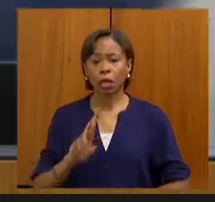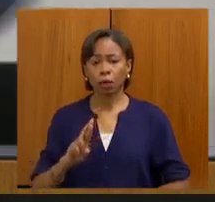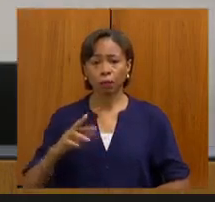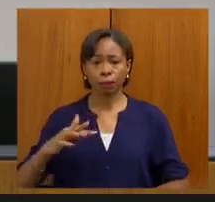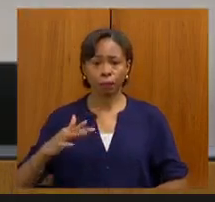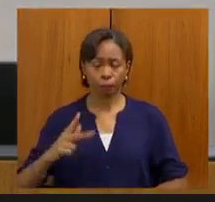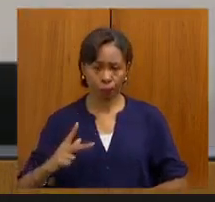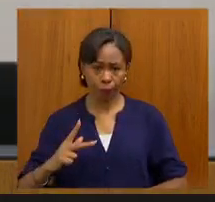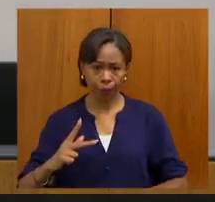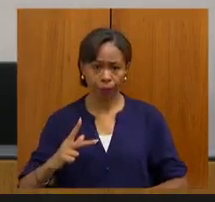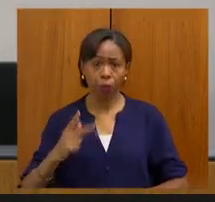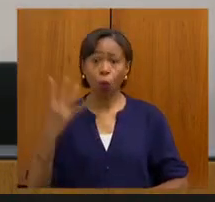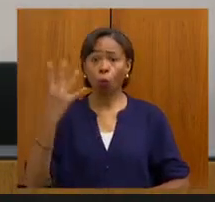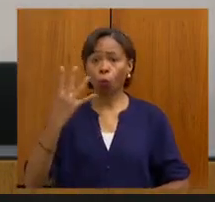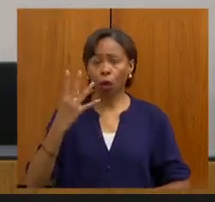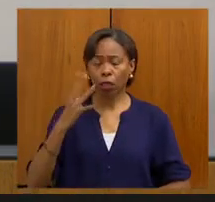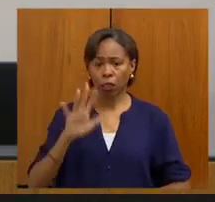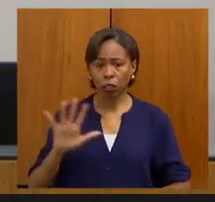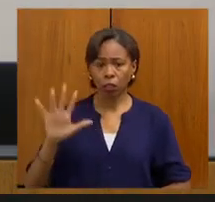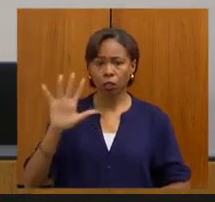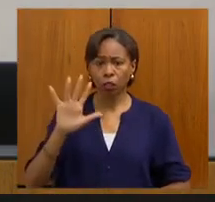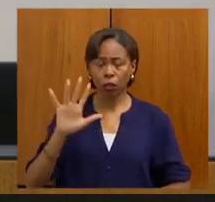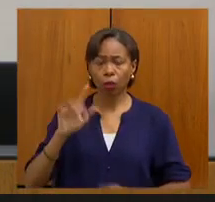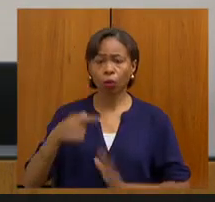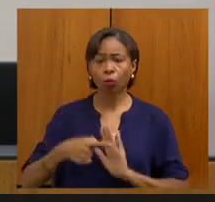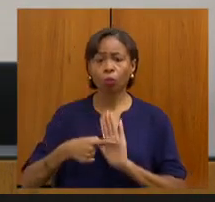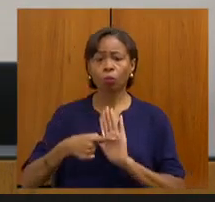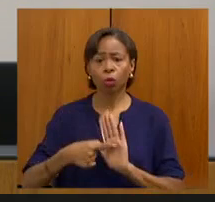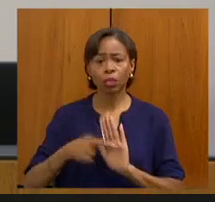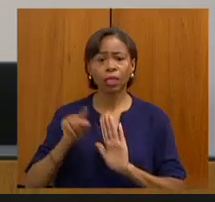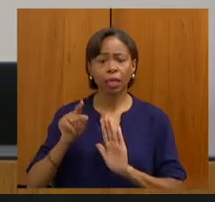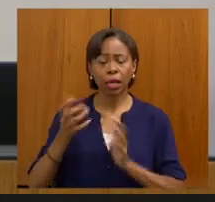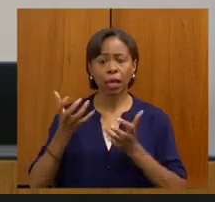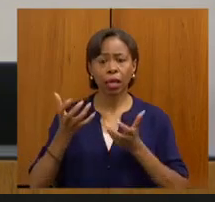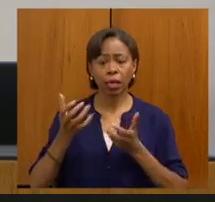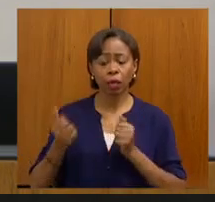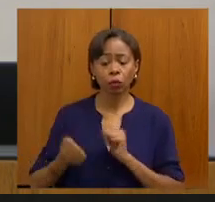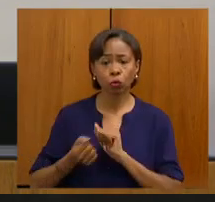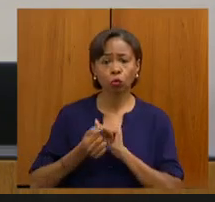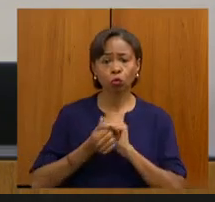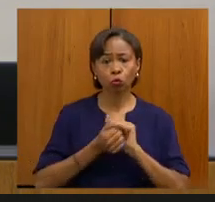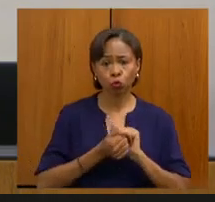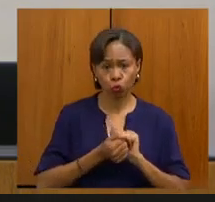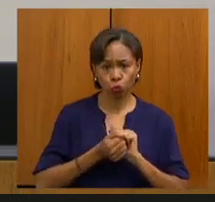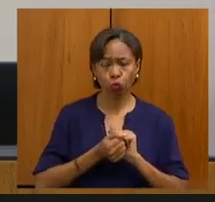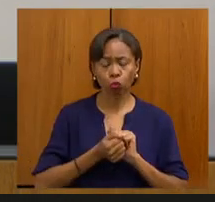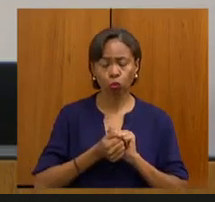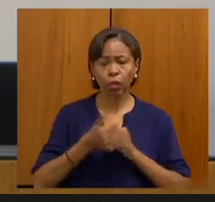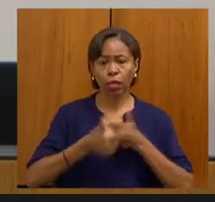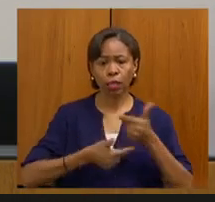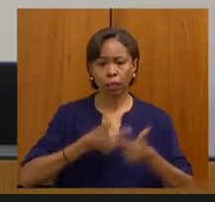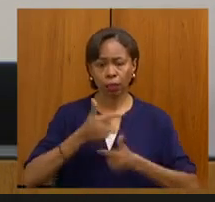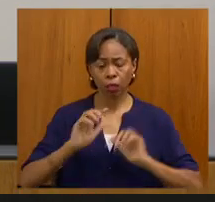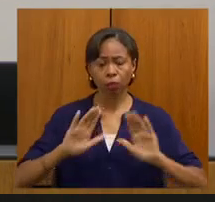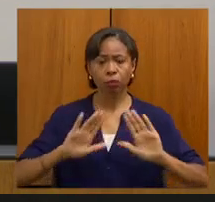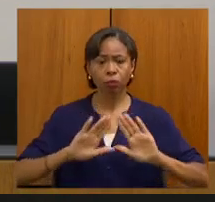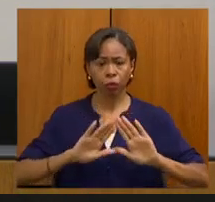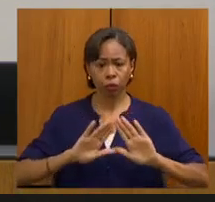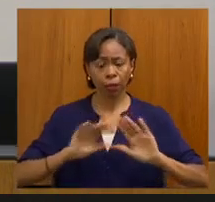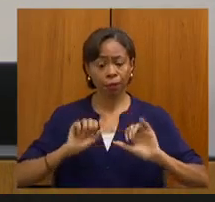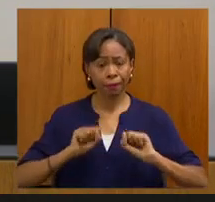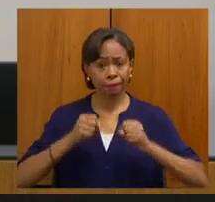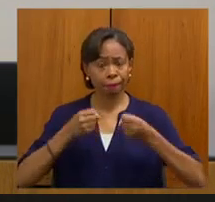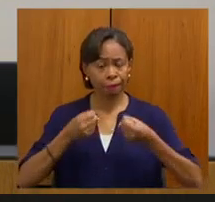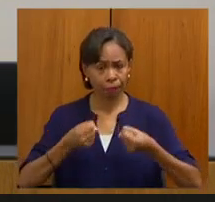manifestando sua disposição de caminhar em parceria com o Legislativo mineiro, nas pautas de defesa, promoção e garantia da